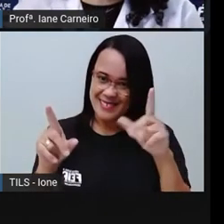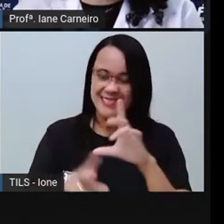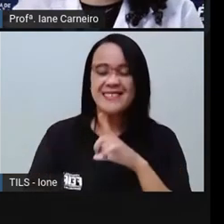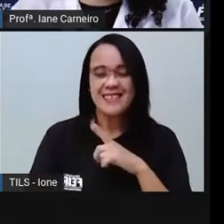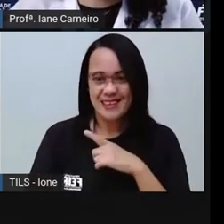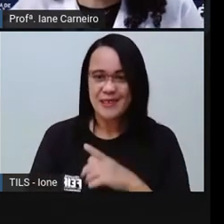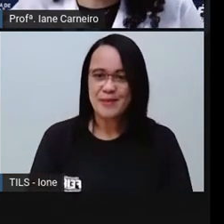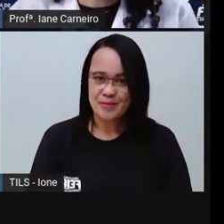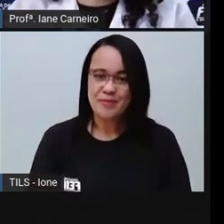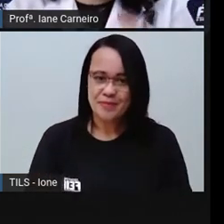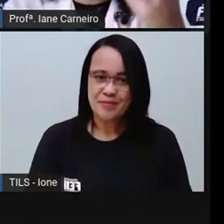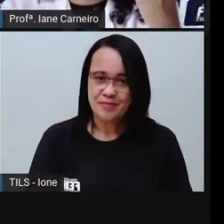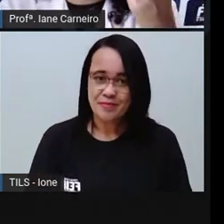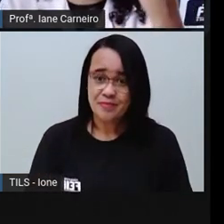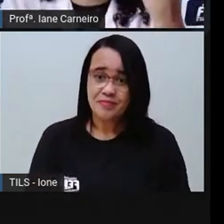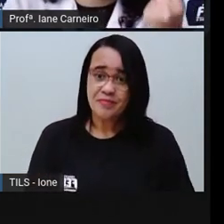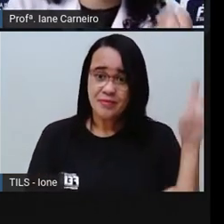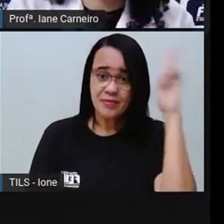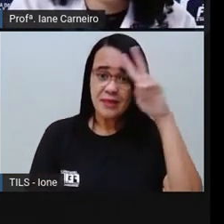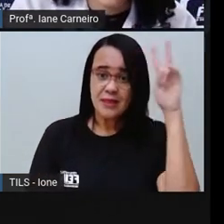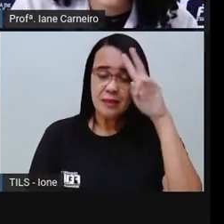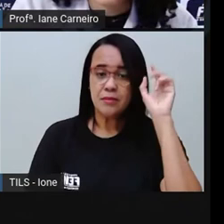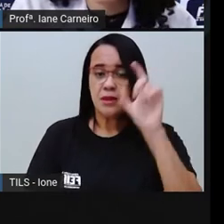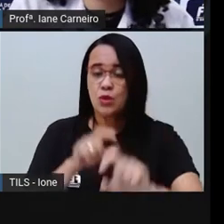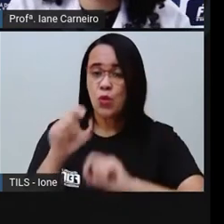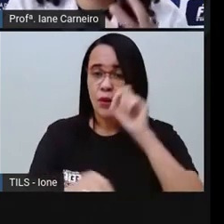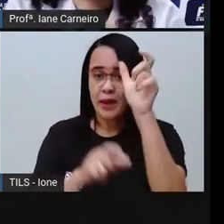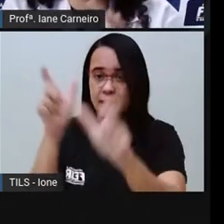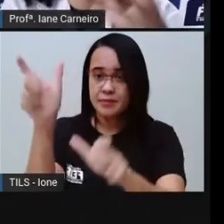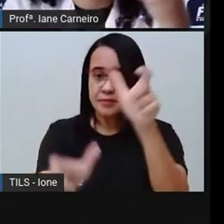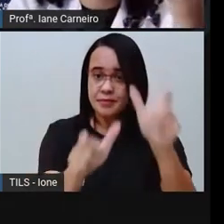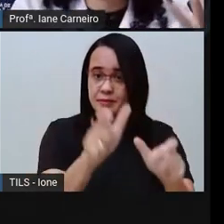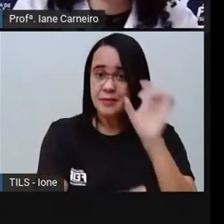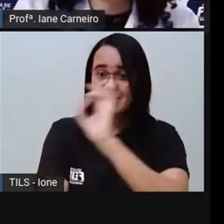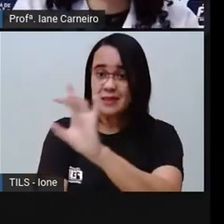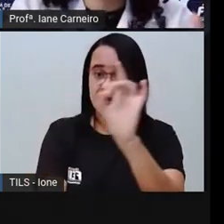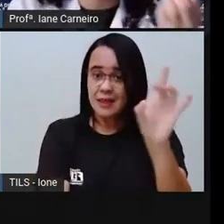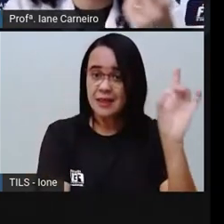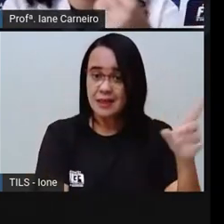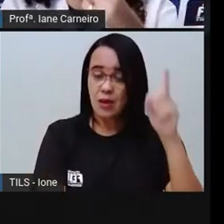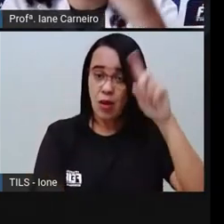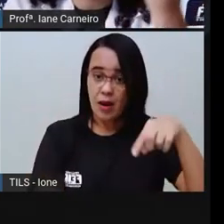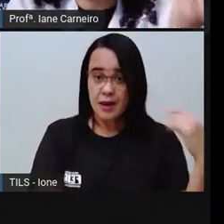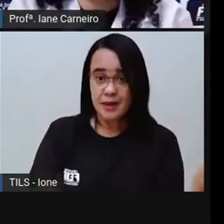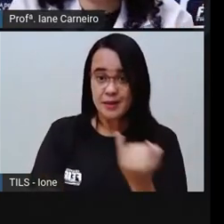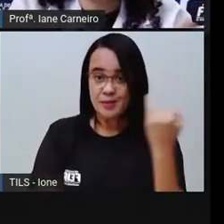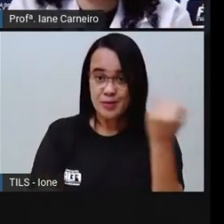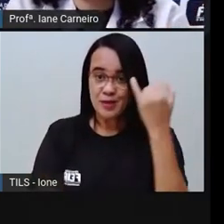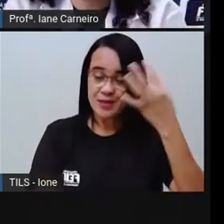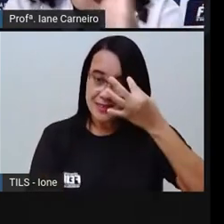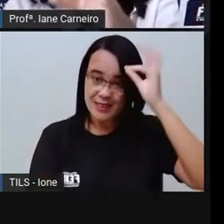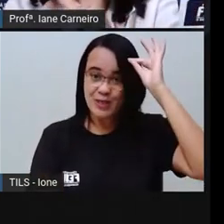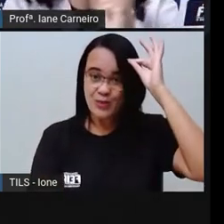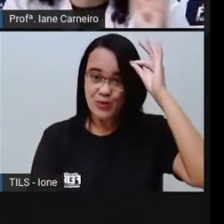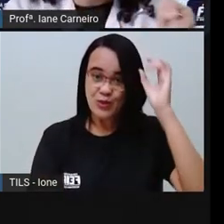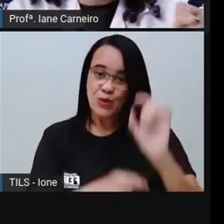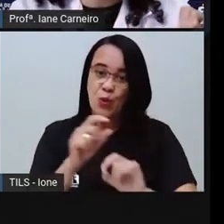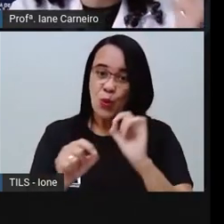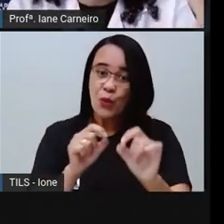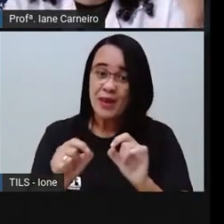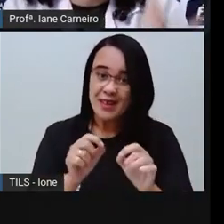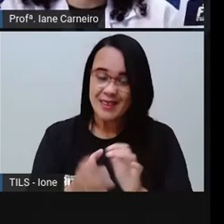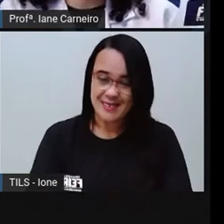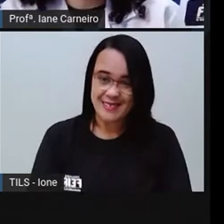E aí, ó, lembrando disso, dos papéis, né? A importância dos adultos, né? Terem papéis nas famílias, a Pró trouxe